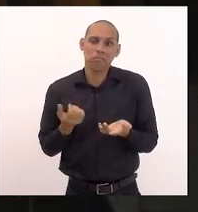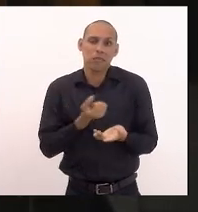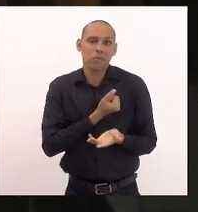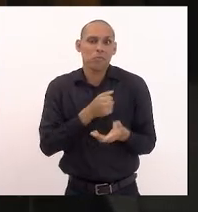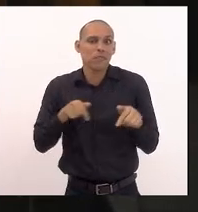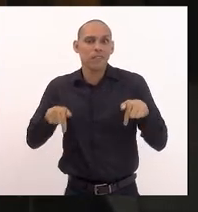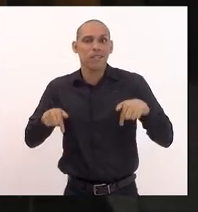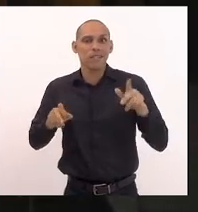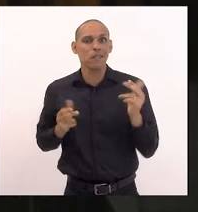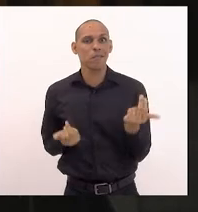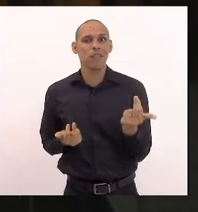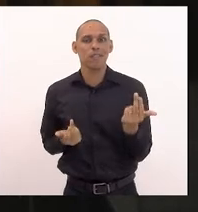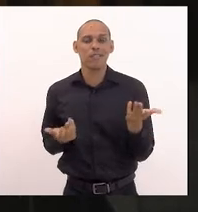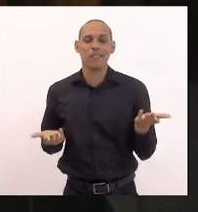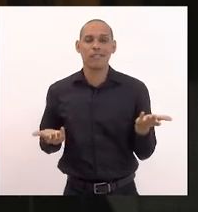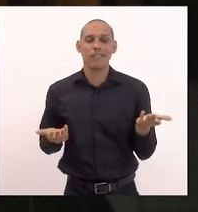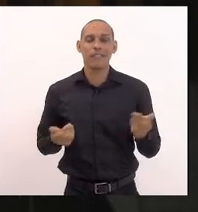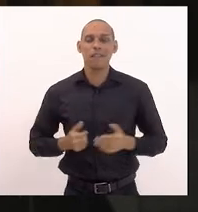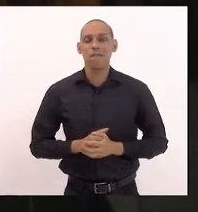aqui aí